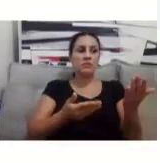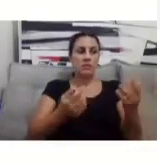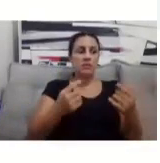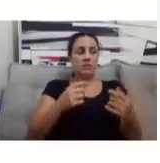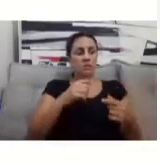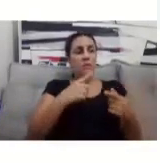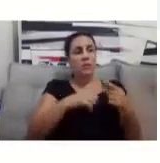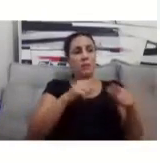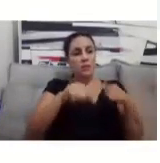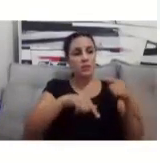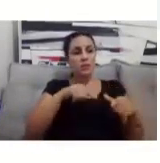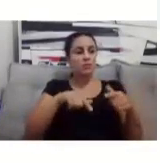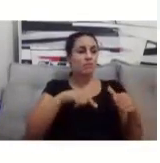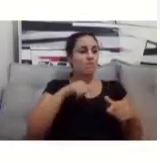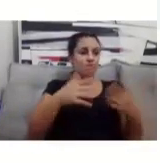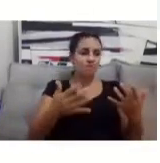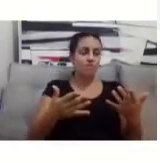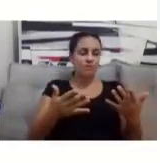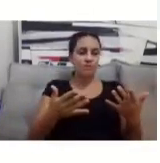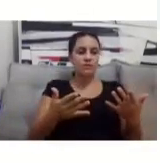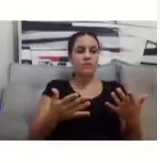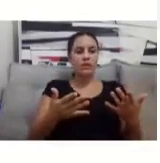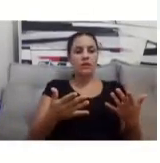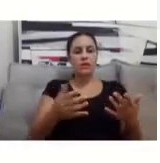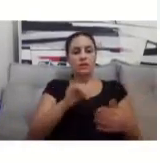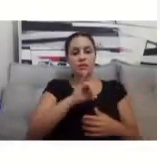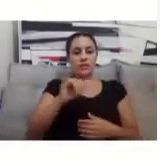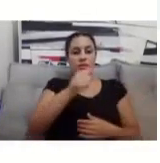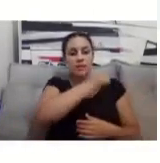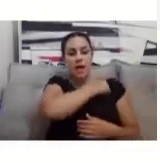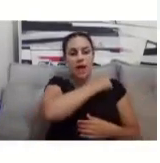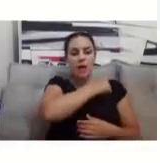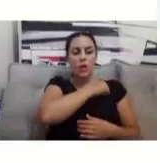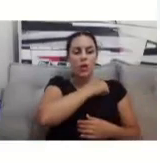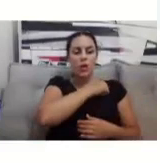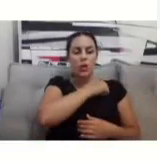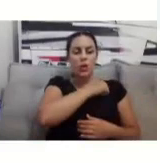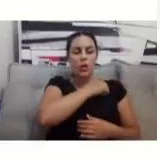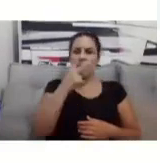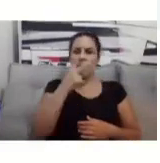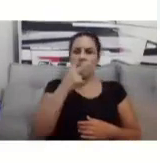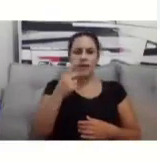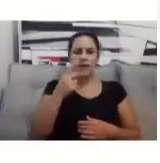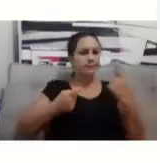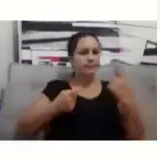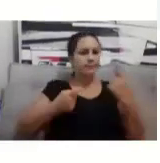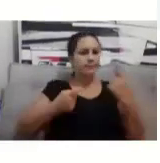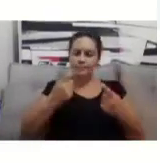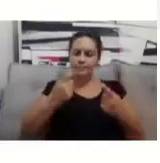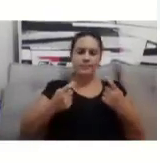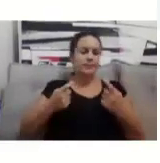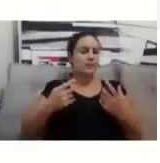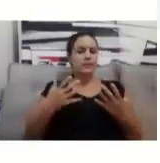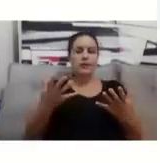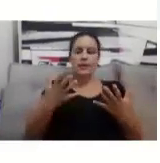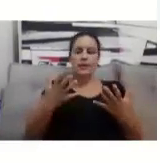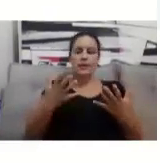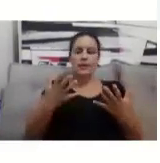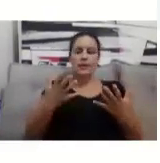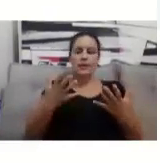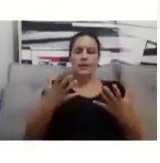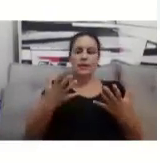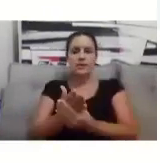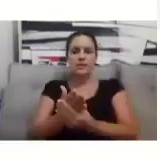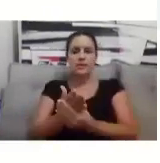O aluno entrou com o processo e foi deferido o pedido dele? A professora Mariana vai lá e vai dar uma avaliação de segunda